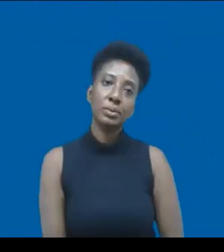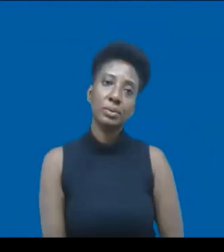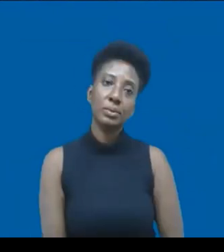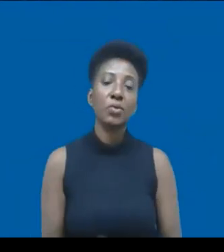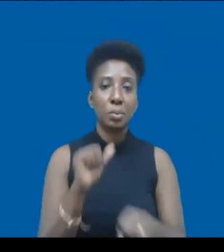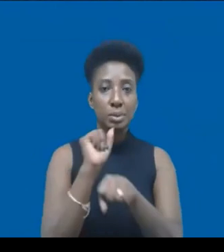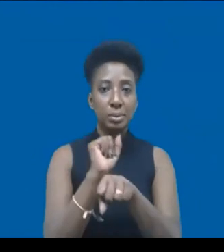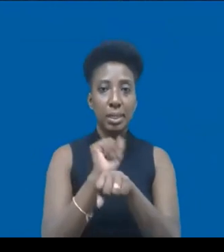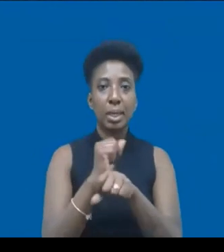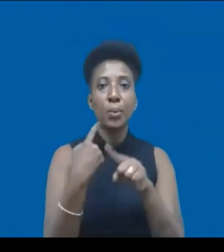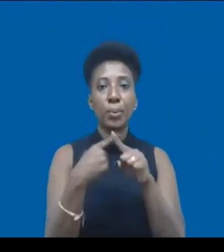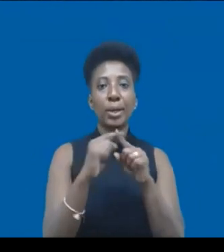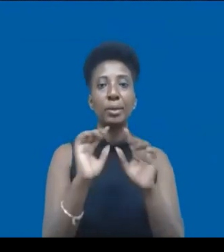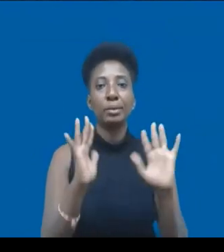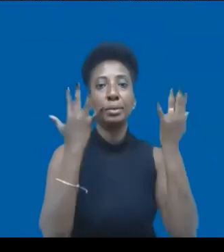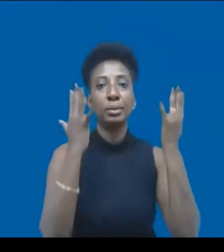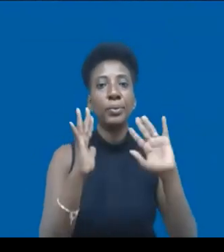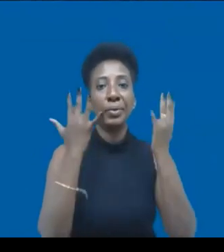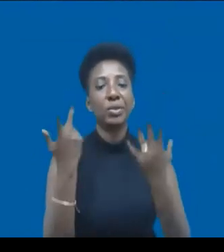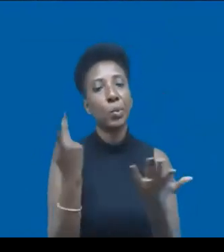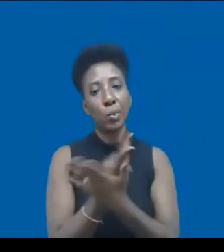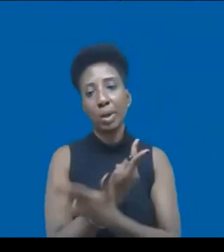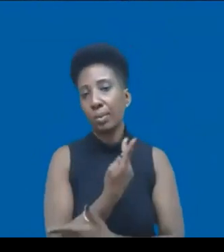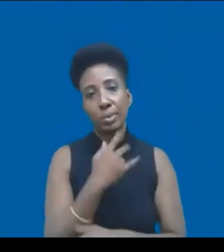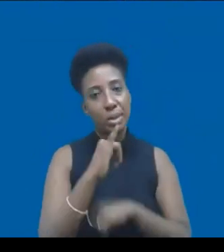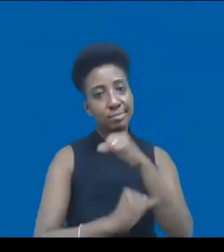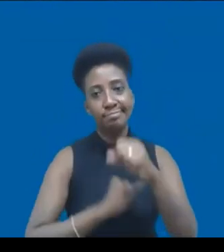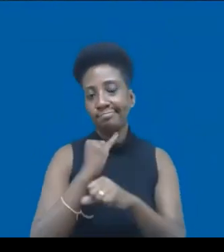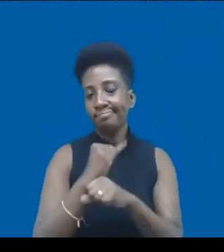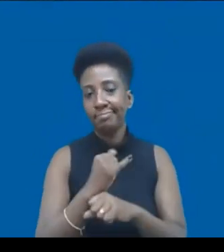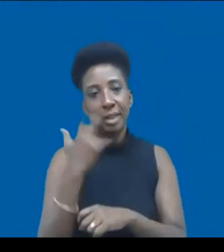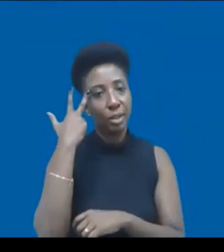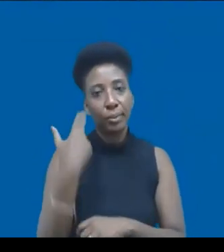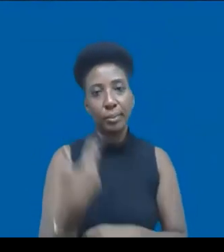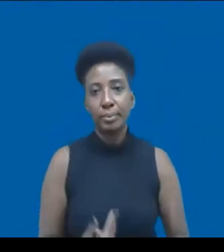então, a Bulba retorna na tela. É, faz parte, não tem jeito.